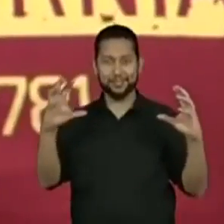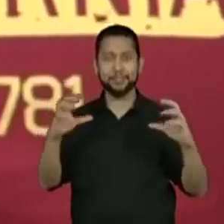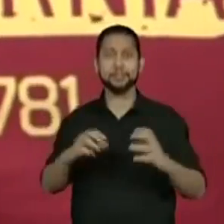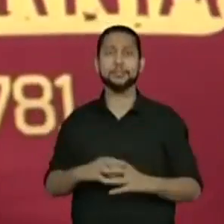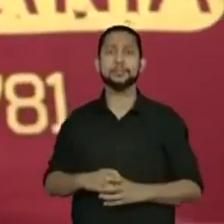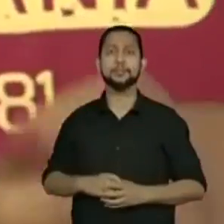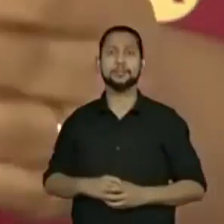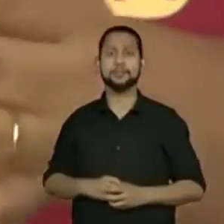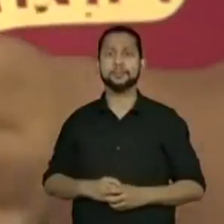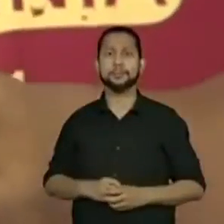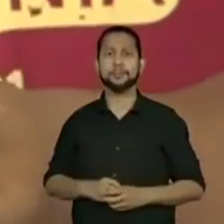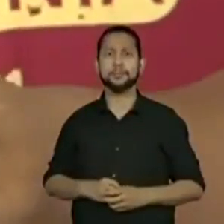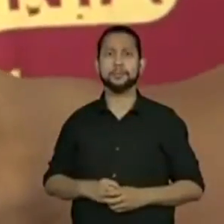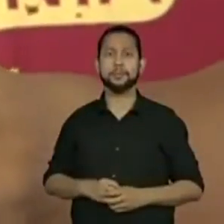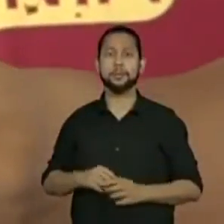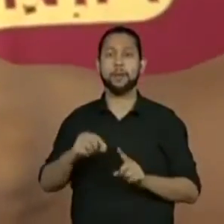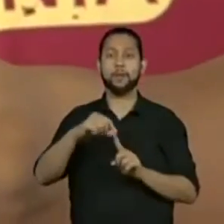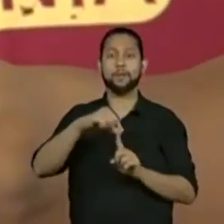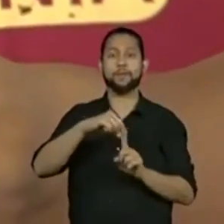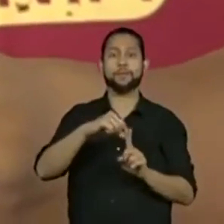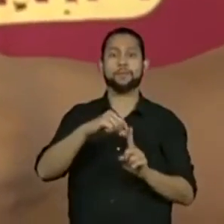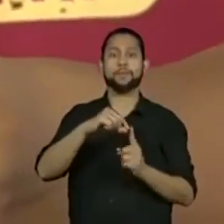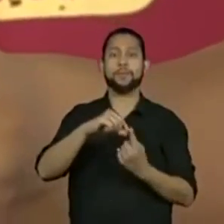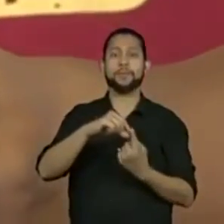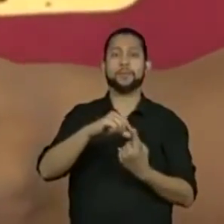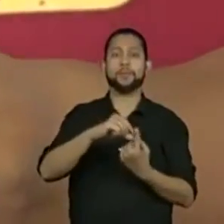Tenho uma folha.